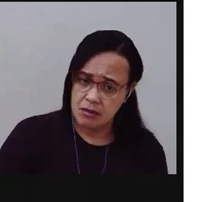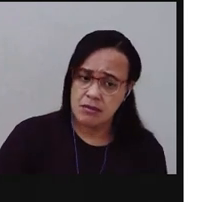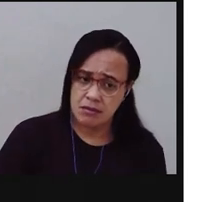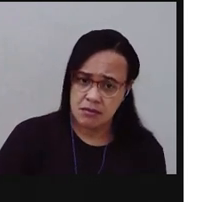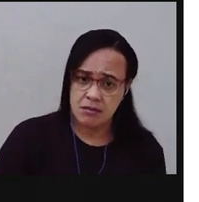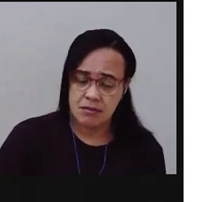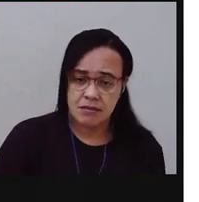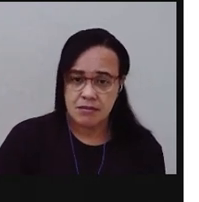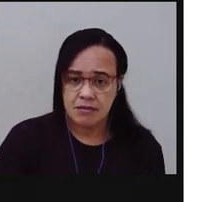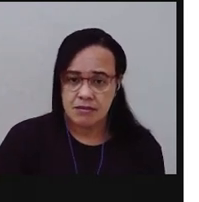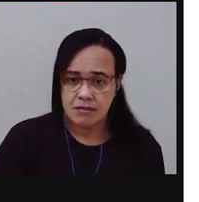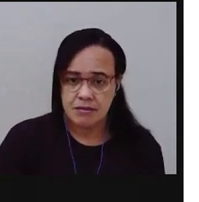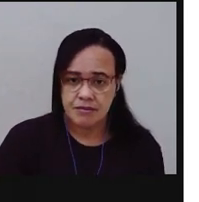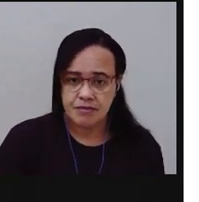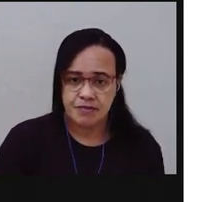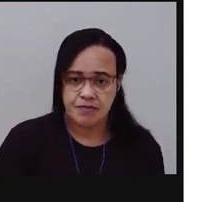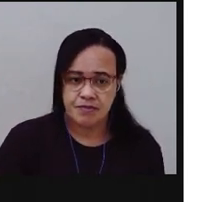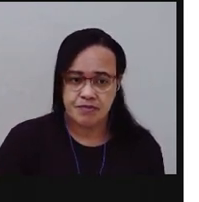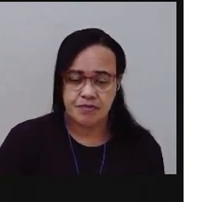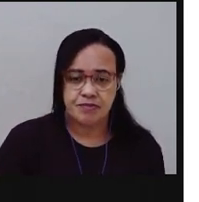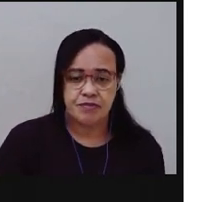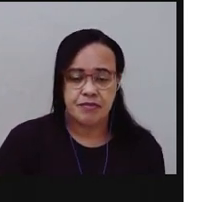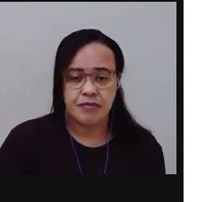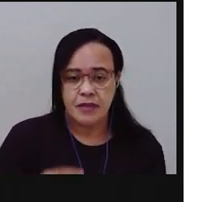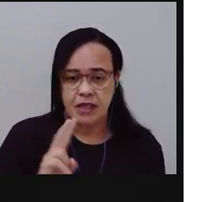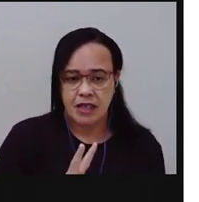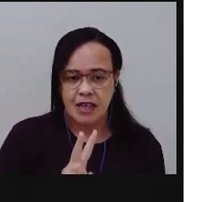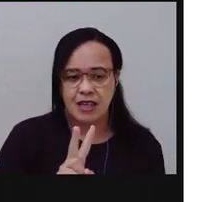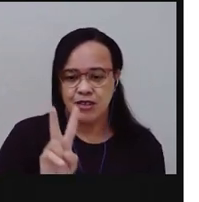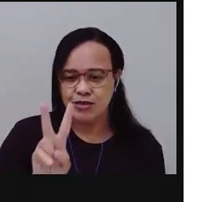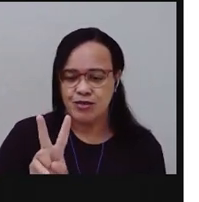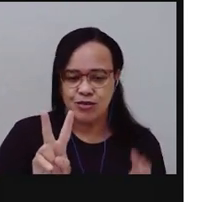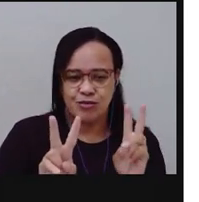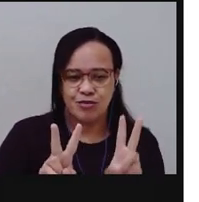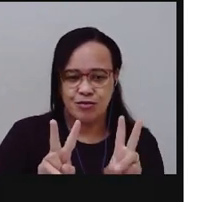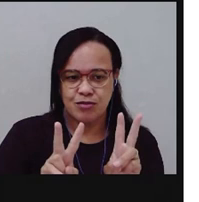E aí, veio os dois amiguinhos. Nós também.